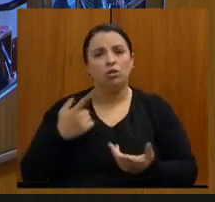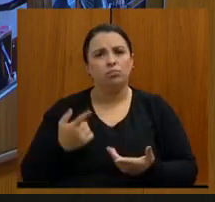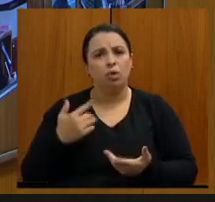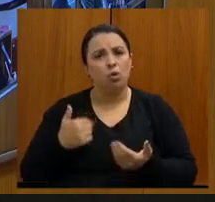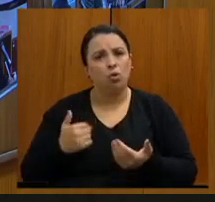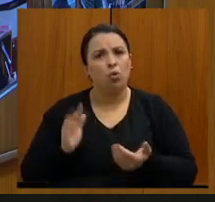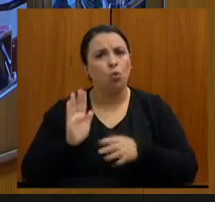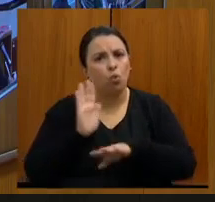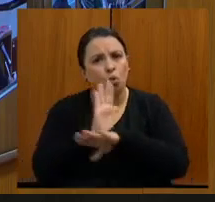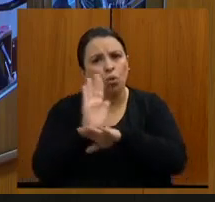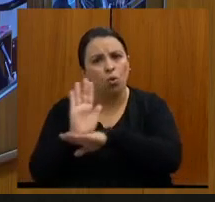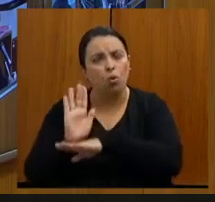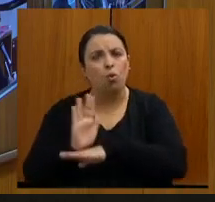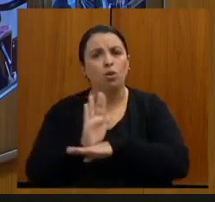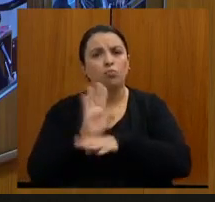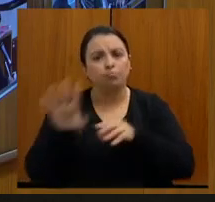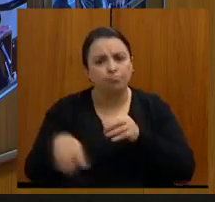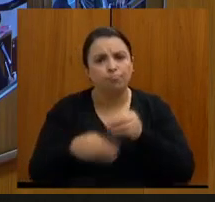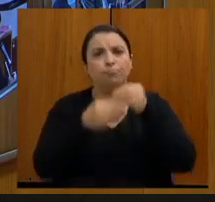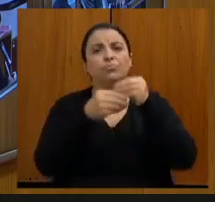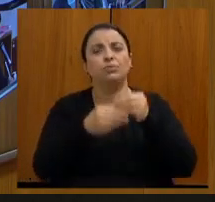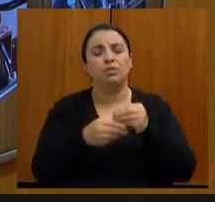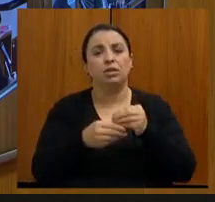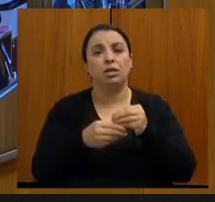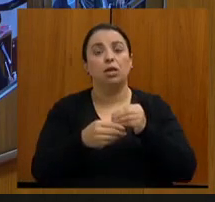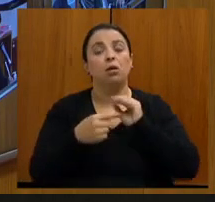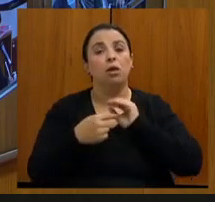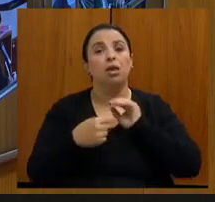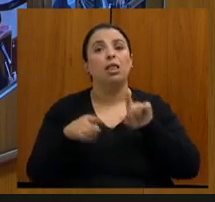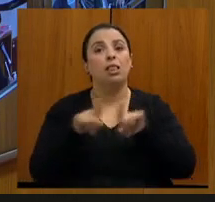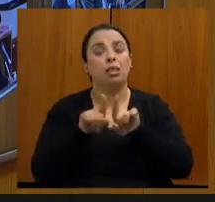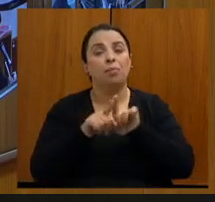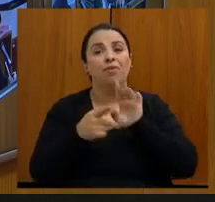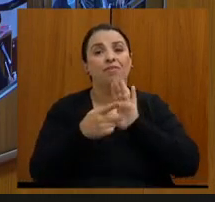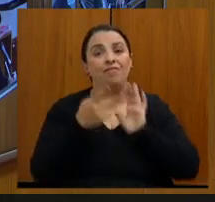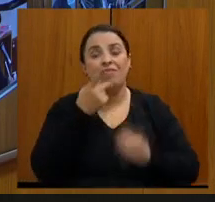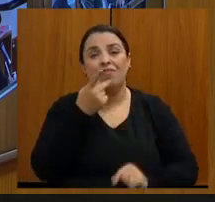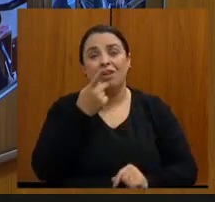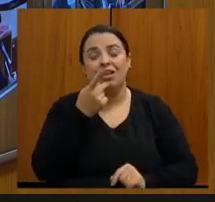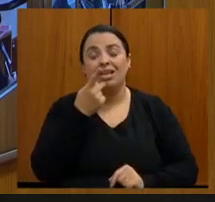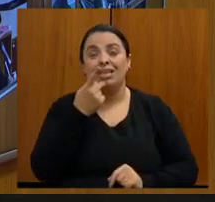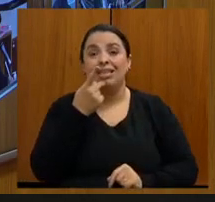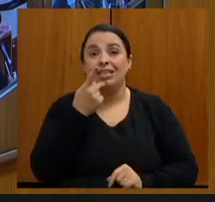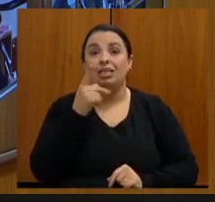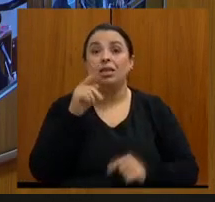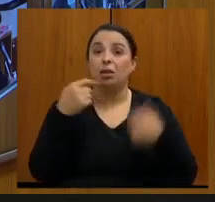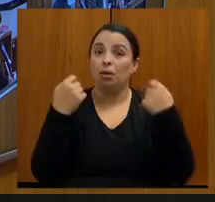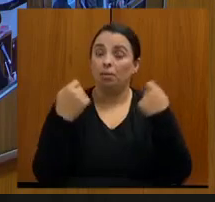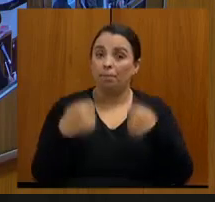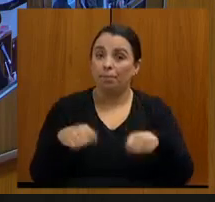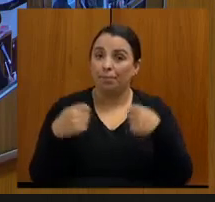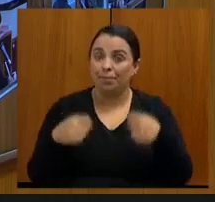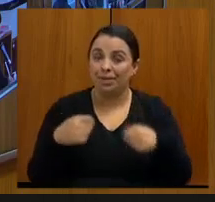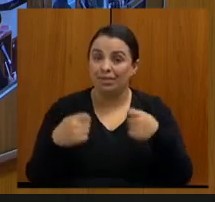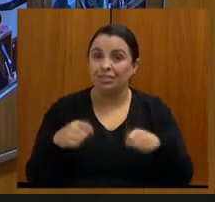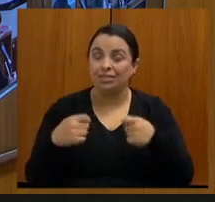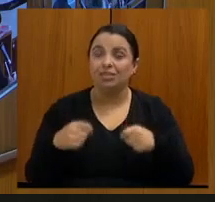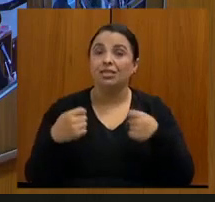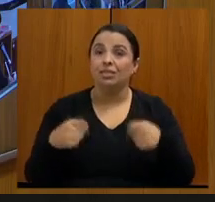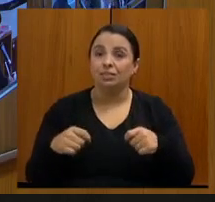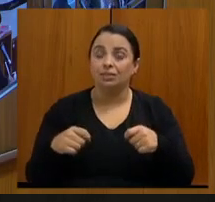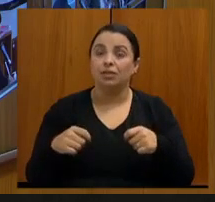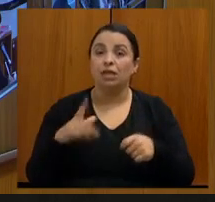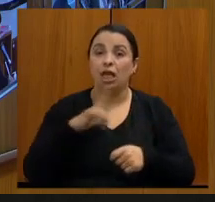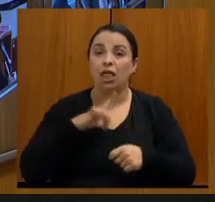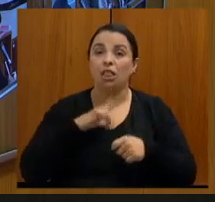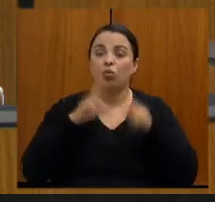levando a necessidade, e eu gostaria que o senhor incluísse aí nos seus investimentos, a necessidade de levar um